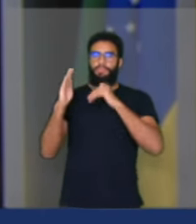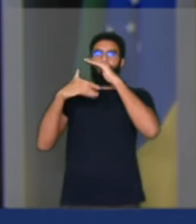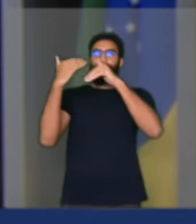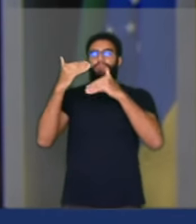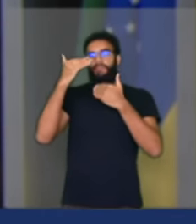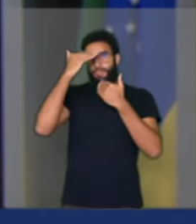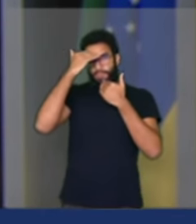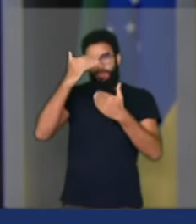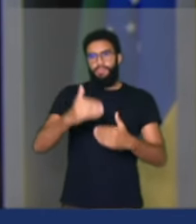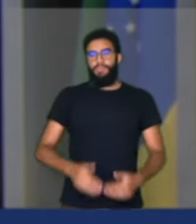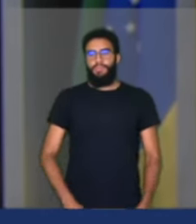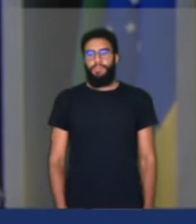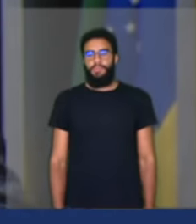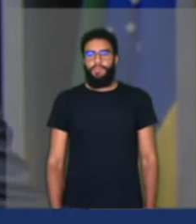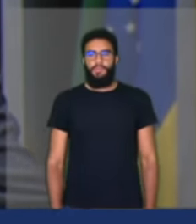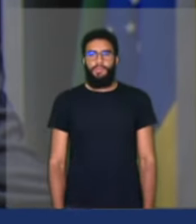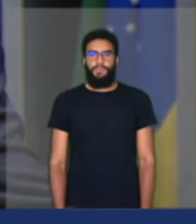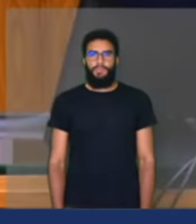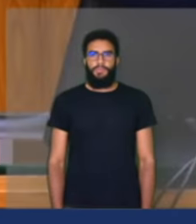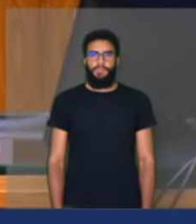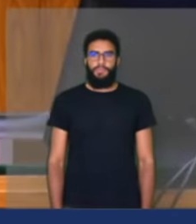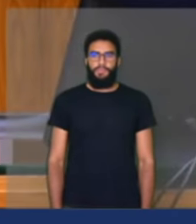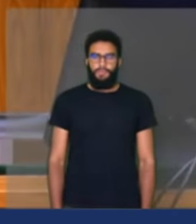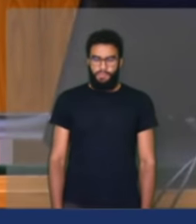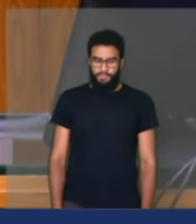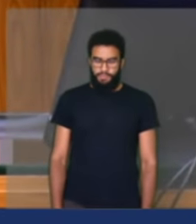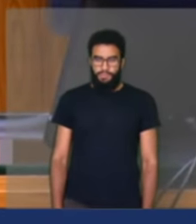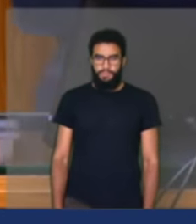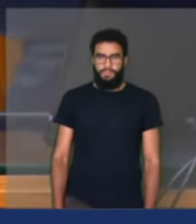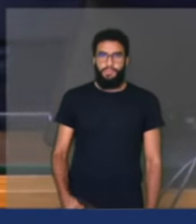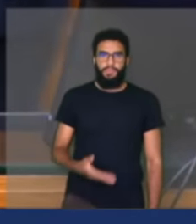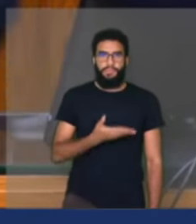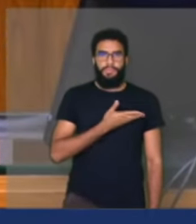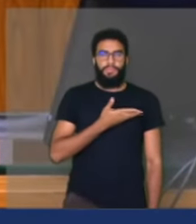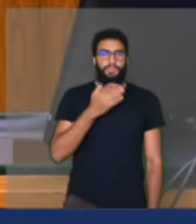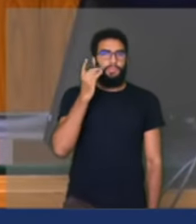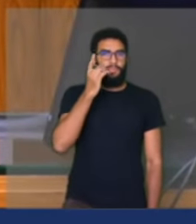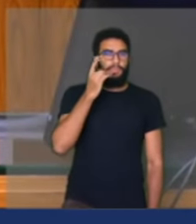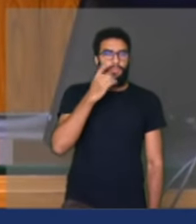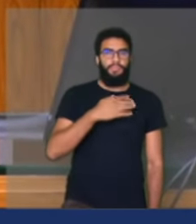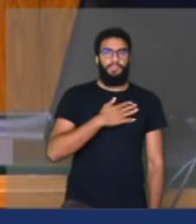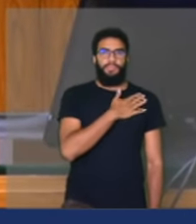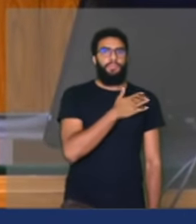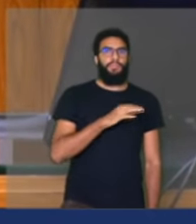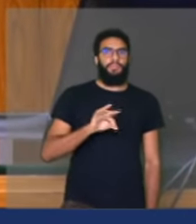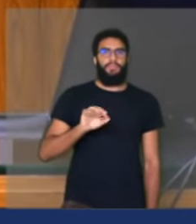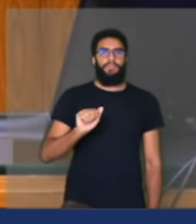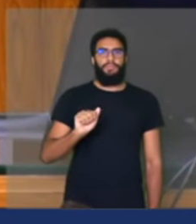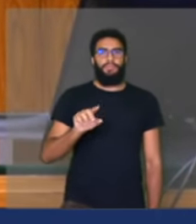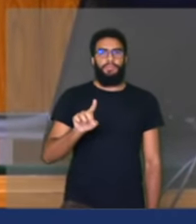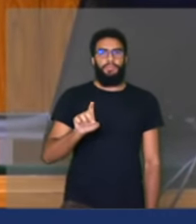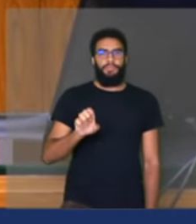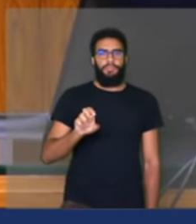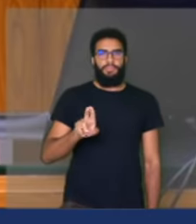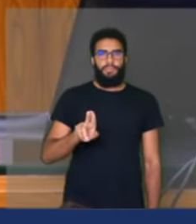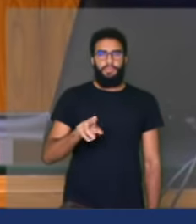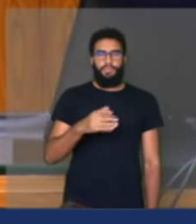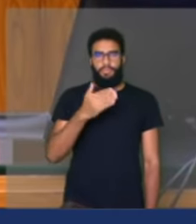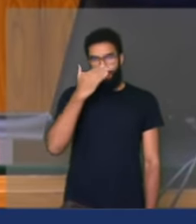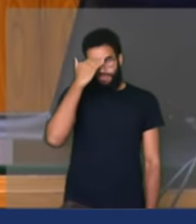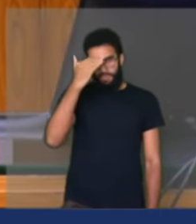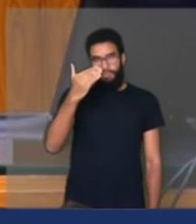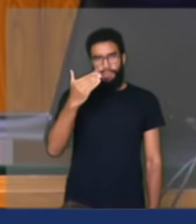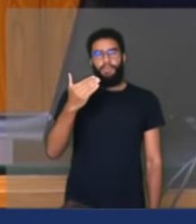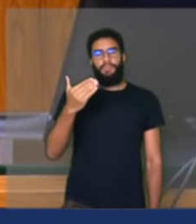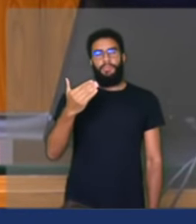presidente. Obrigado, grande amigo, deputado coronel Tadeu, parlamentar também que engrandece o